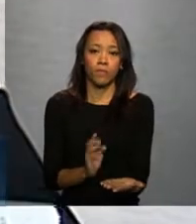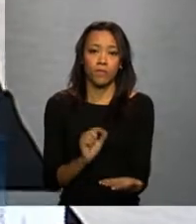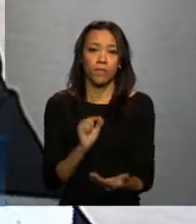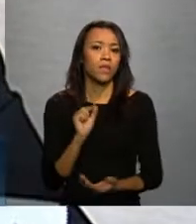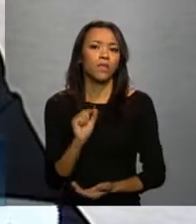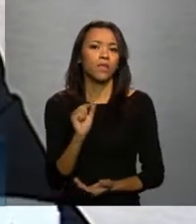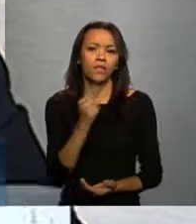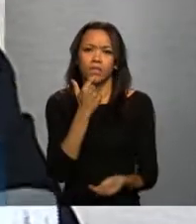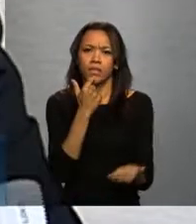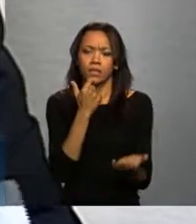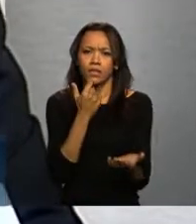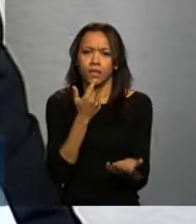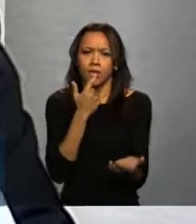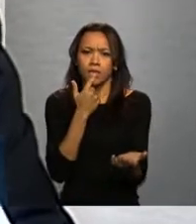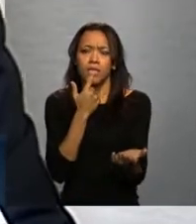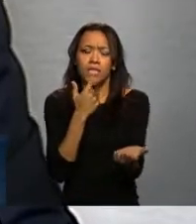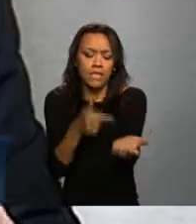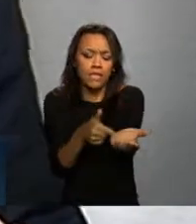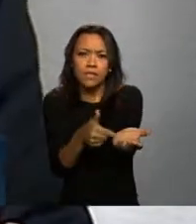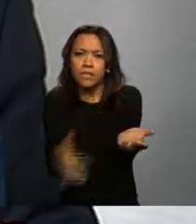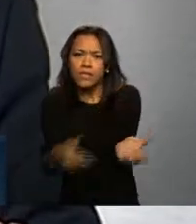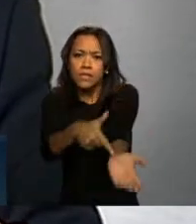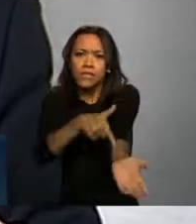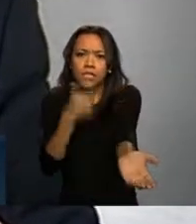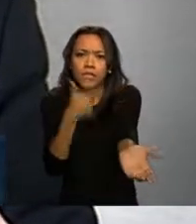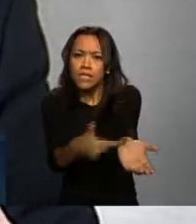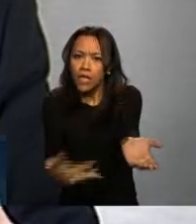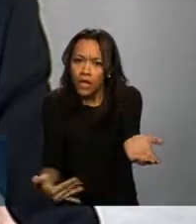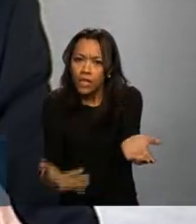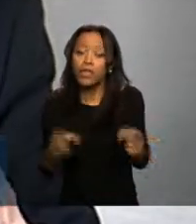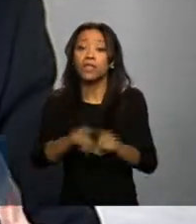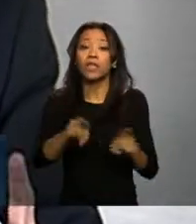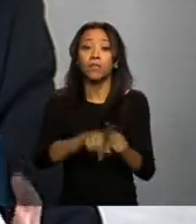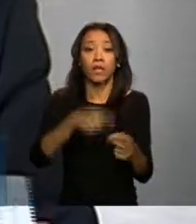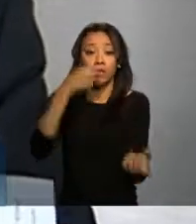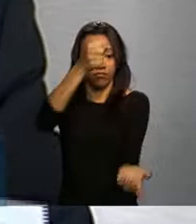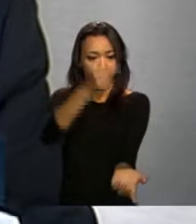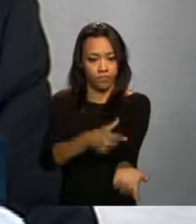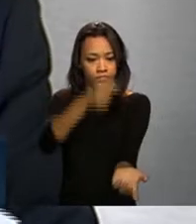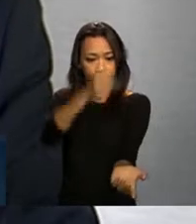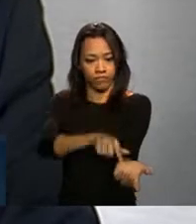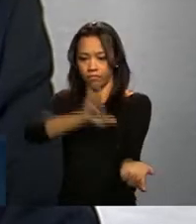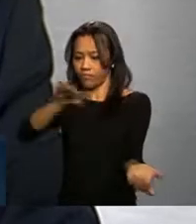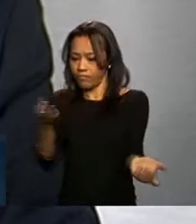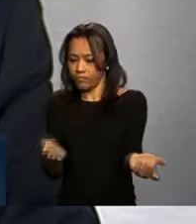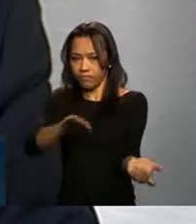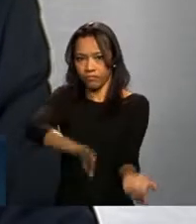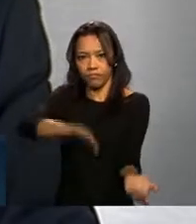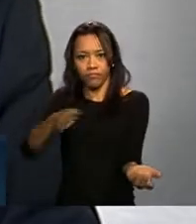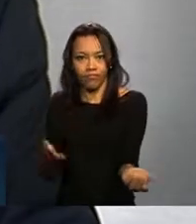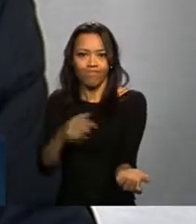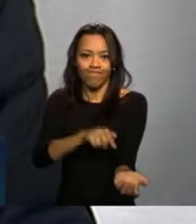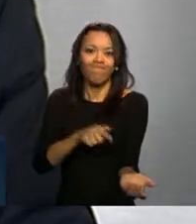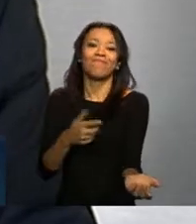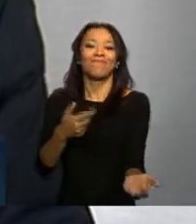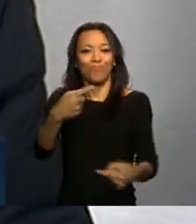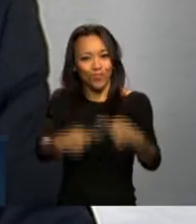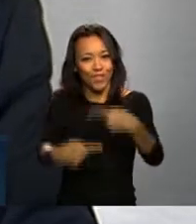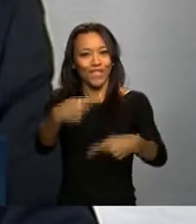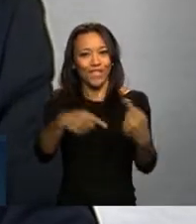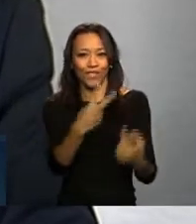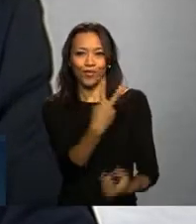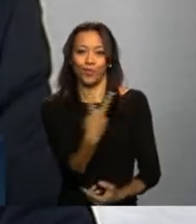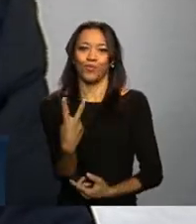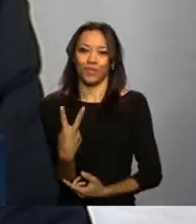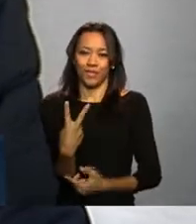e sangue, aliás, a política de sangue e a política de transplantes, são as duas únicas políticas no âmbito do SUS que